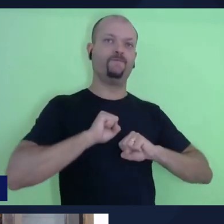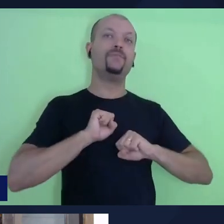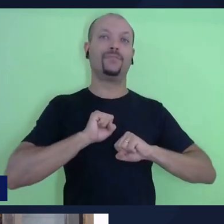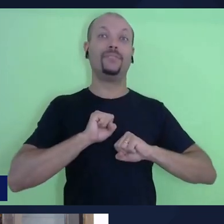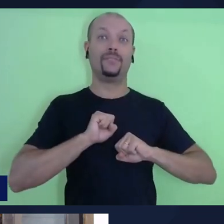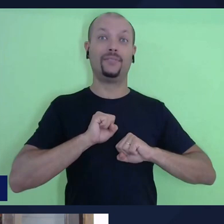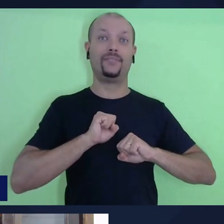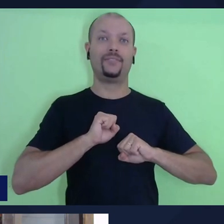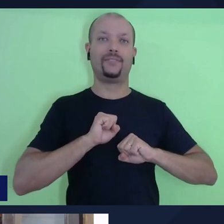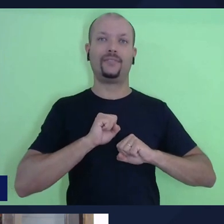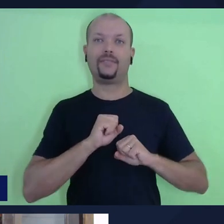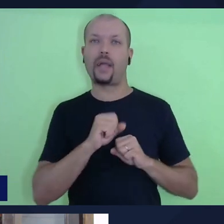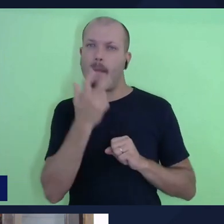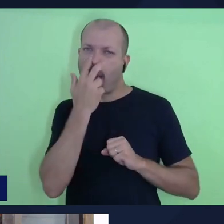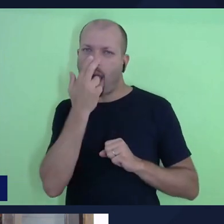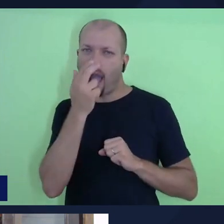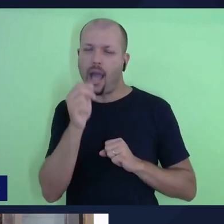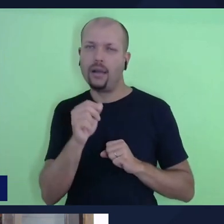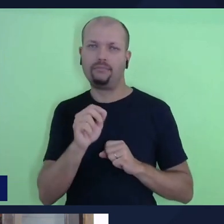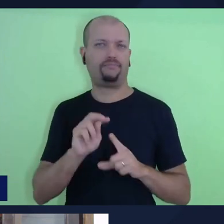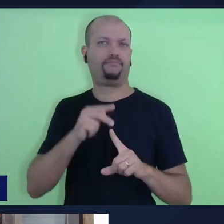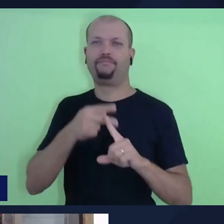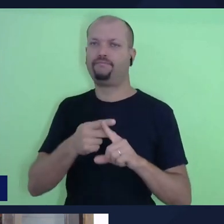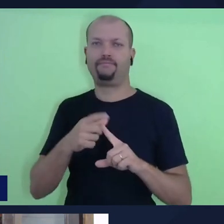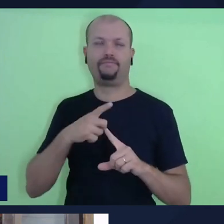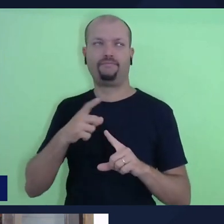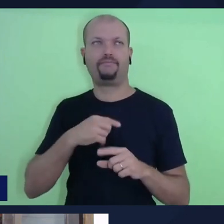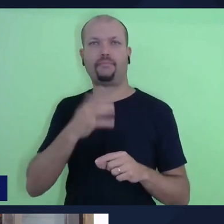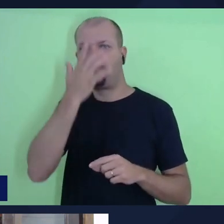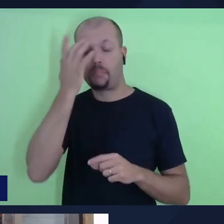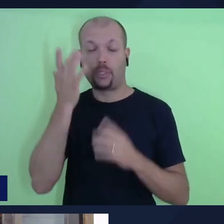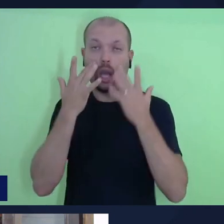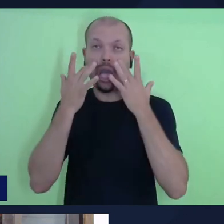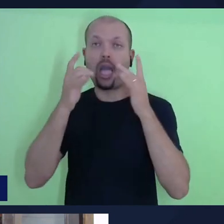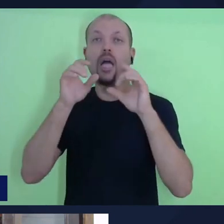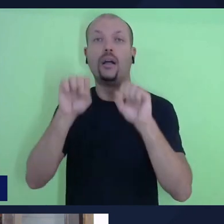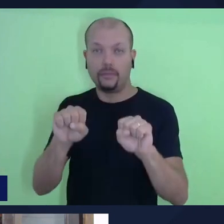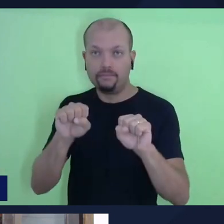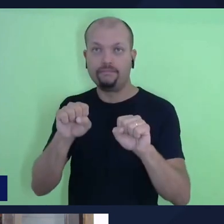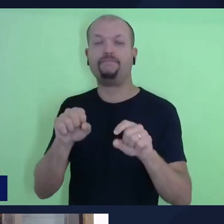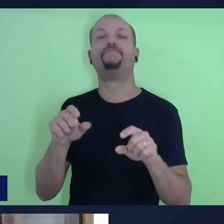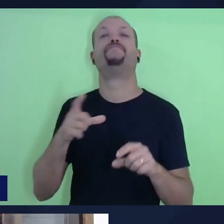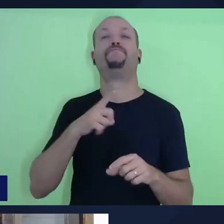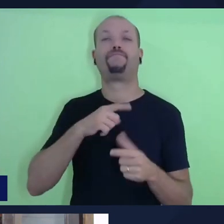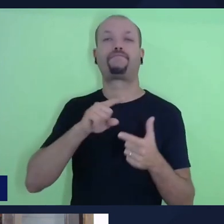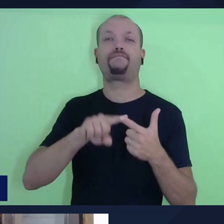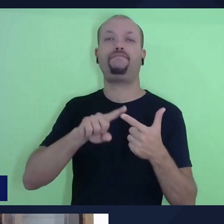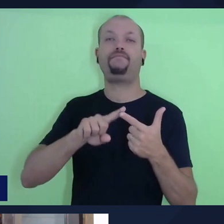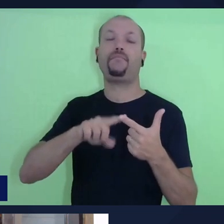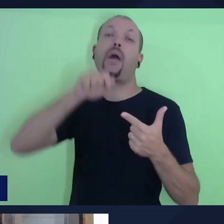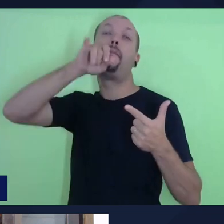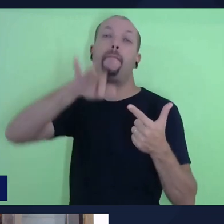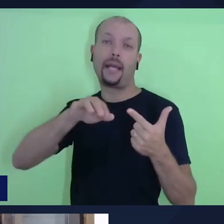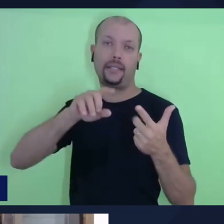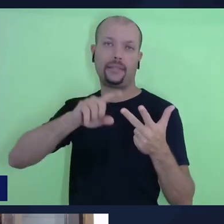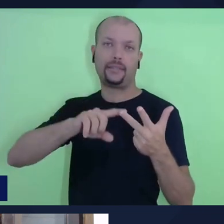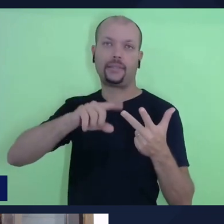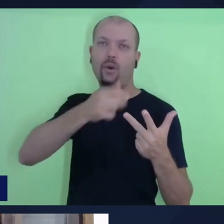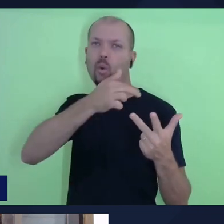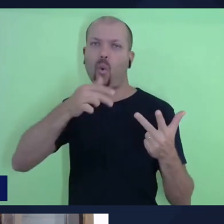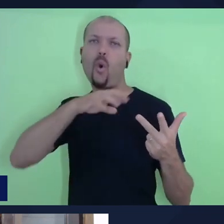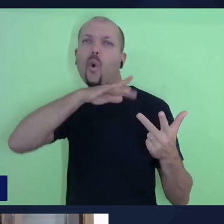muito similares, nós vamos ver testemunhas, vamos ver a apresentação das bênçãos, das maldições, vão ver apresentações de muitas